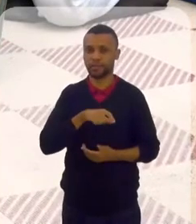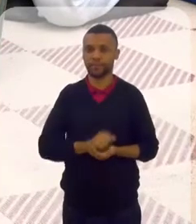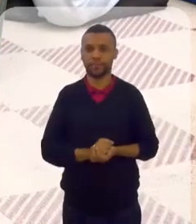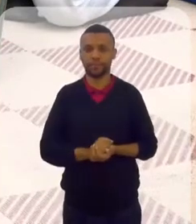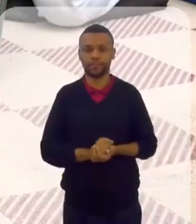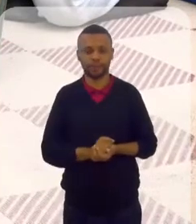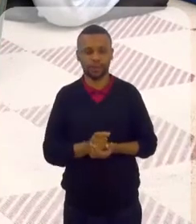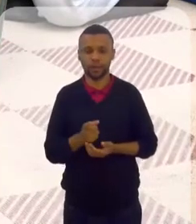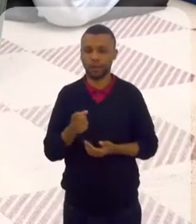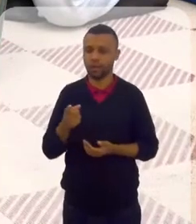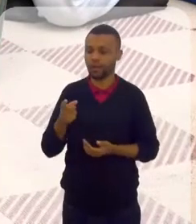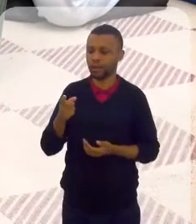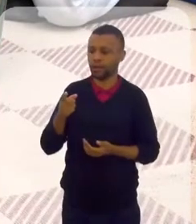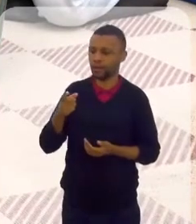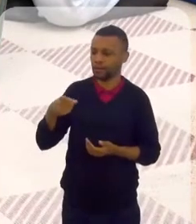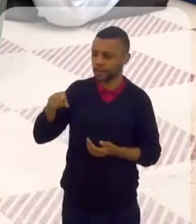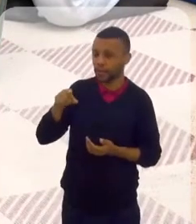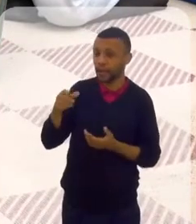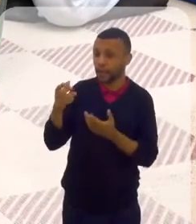Vocês aceitam bem